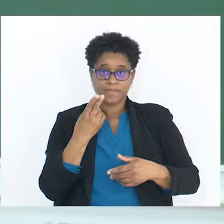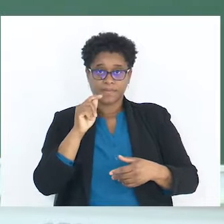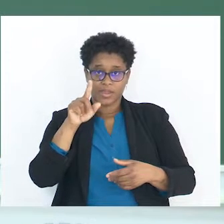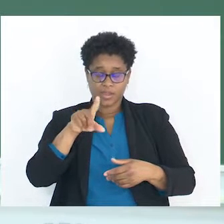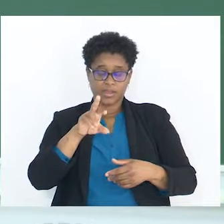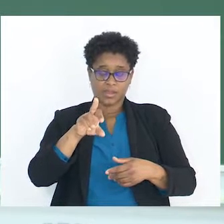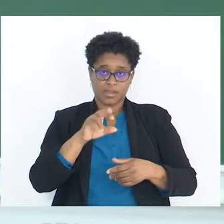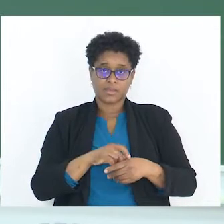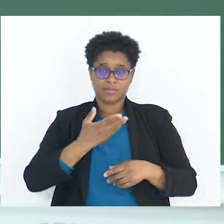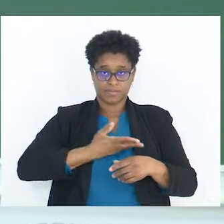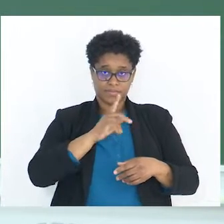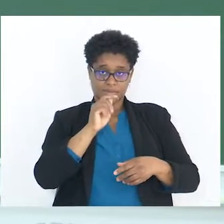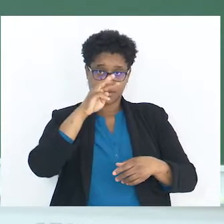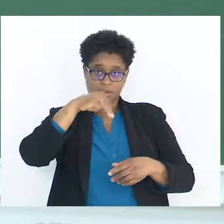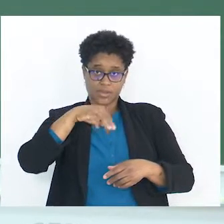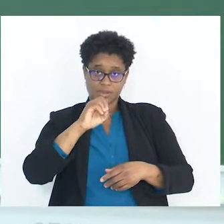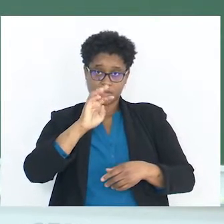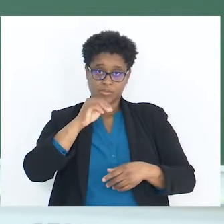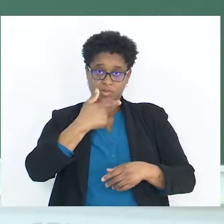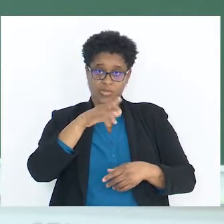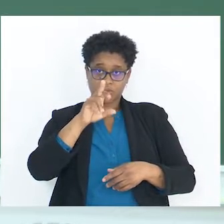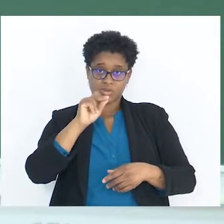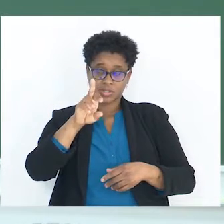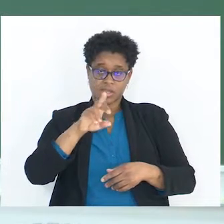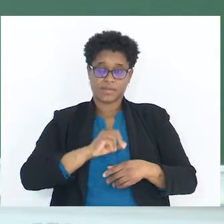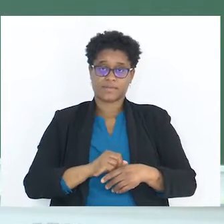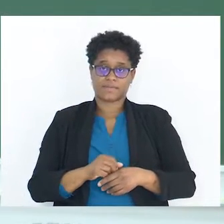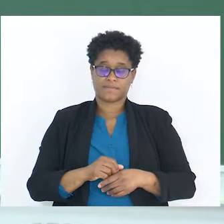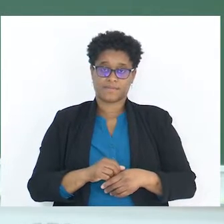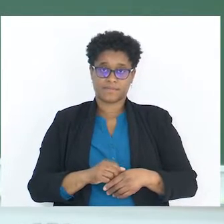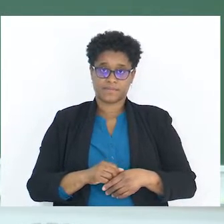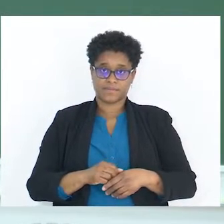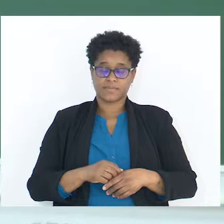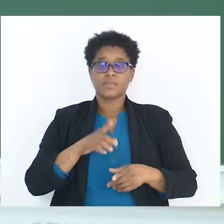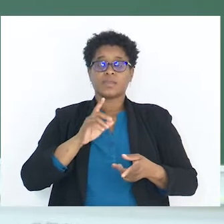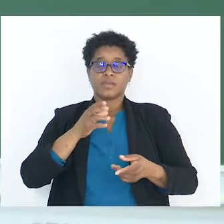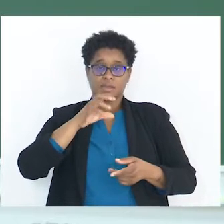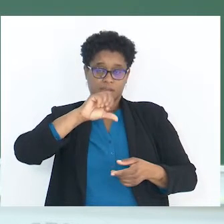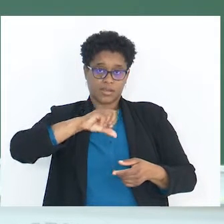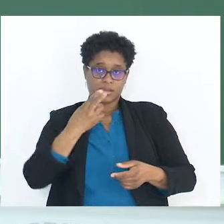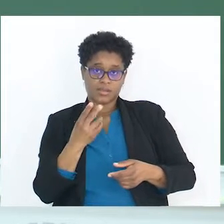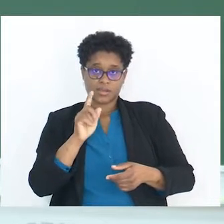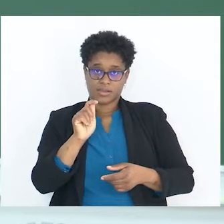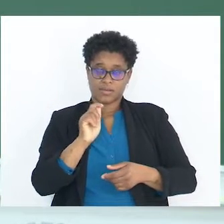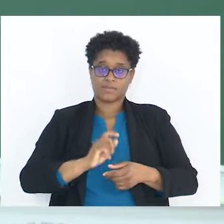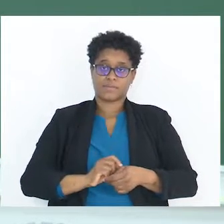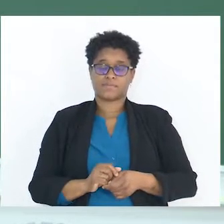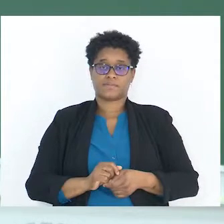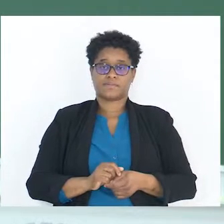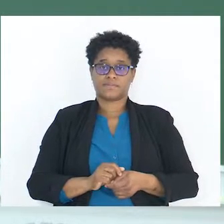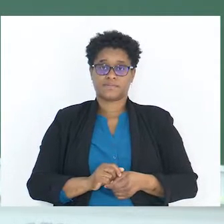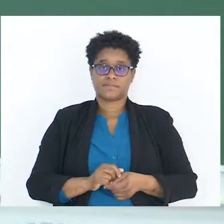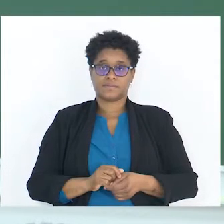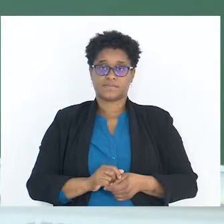demonstrar... que...